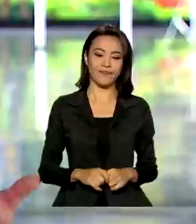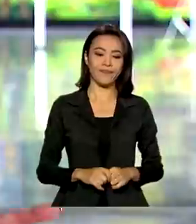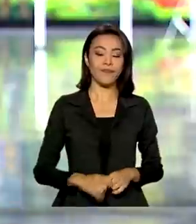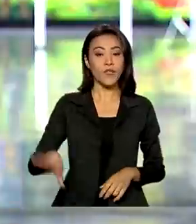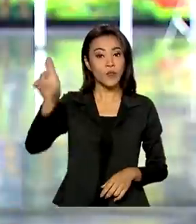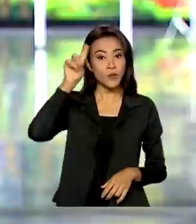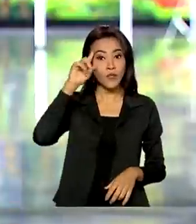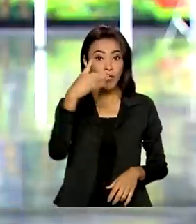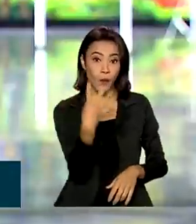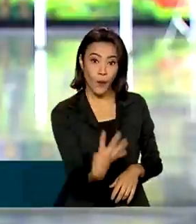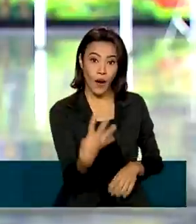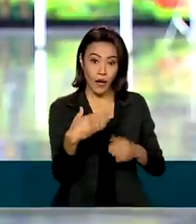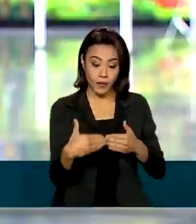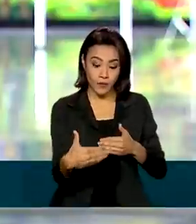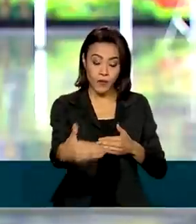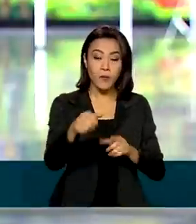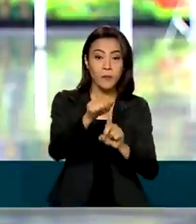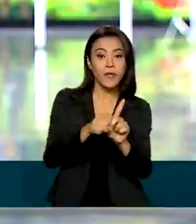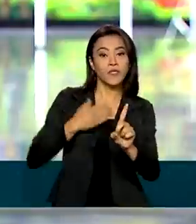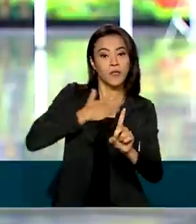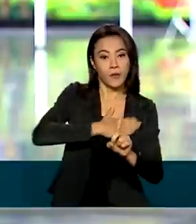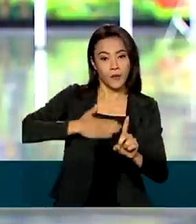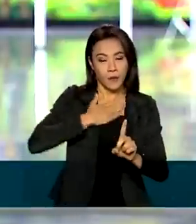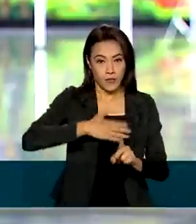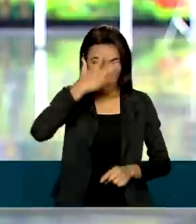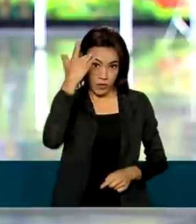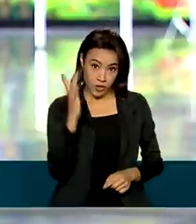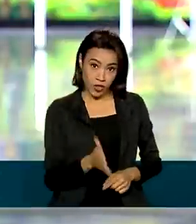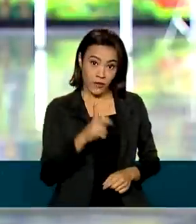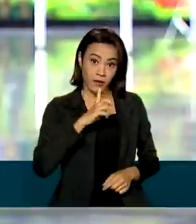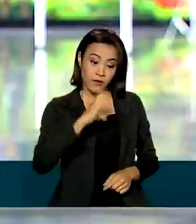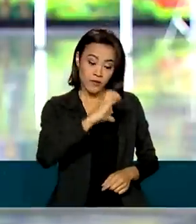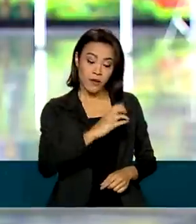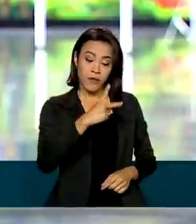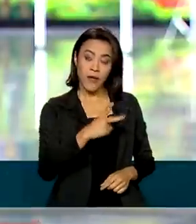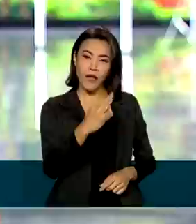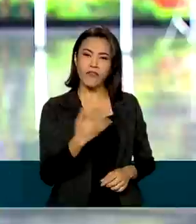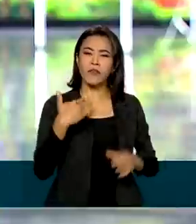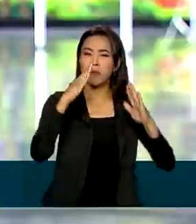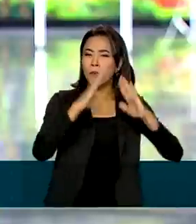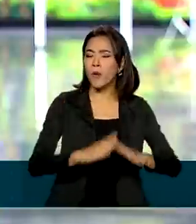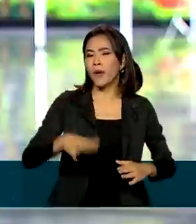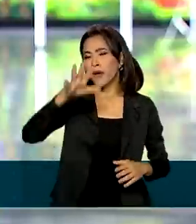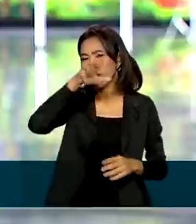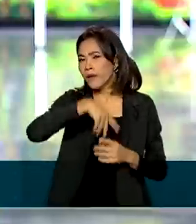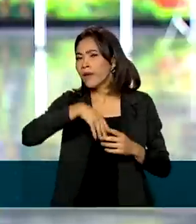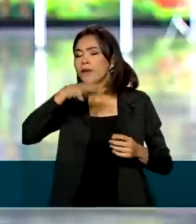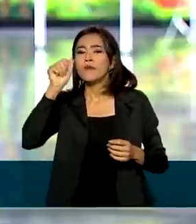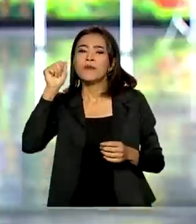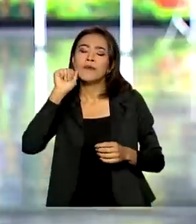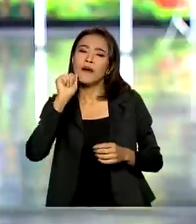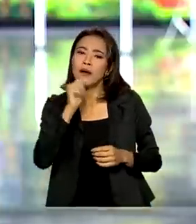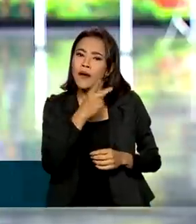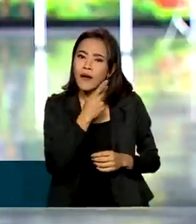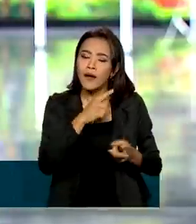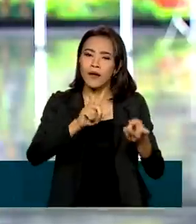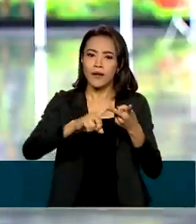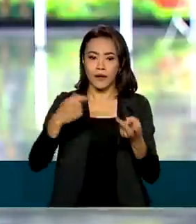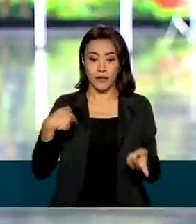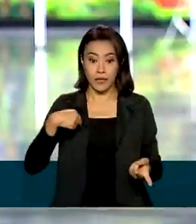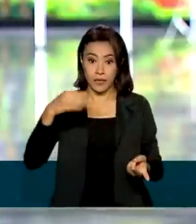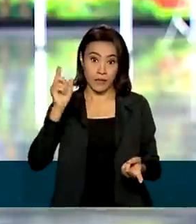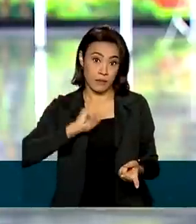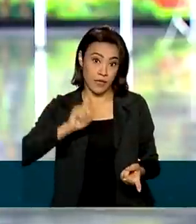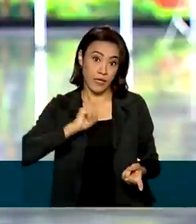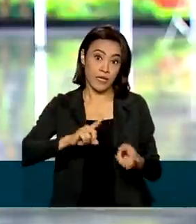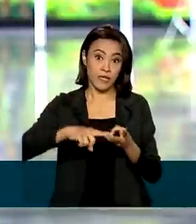partir do dia 4 de agosto, brasileiros que já possuem CPF e moram no Acre, Pernambuco, Goiás, Distrito Federal, Minas